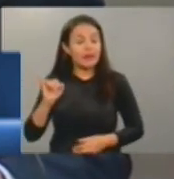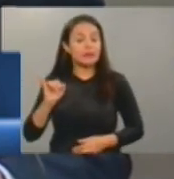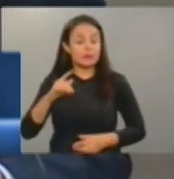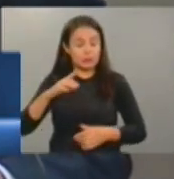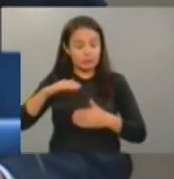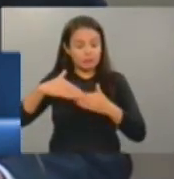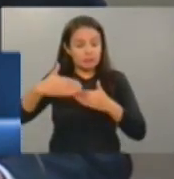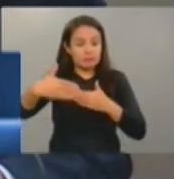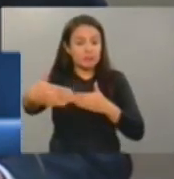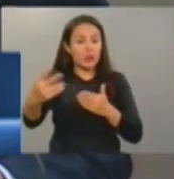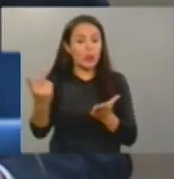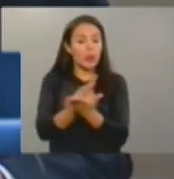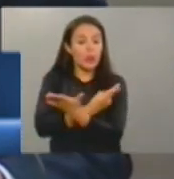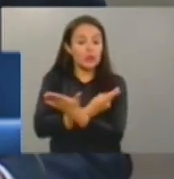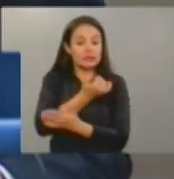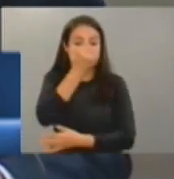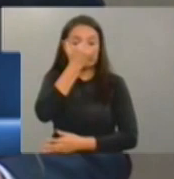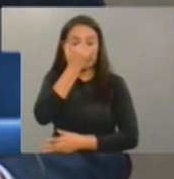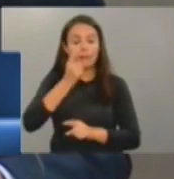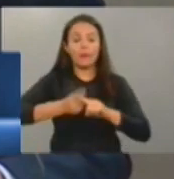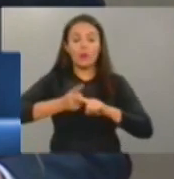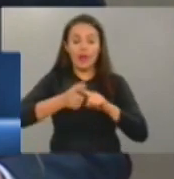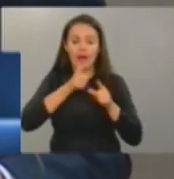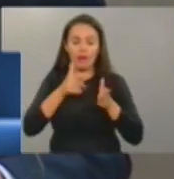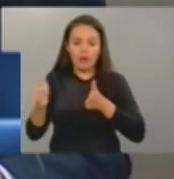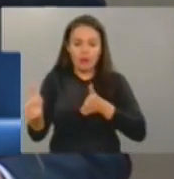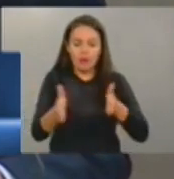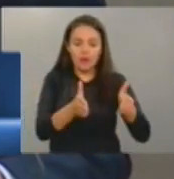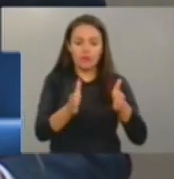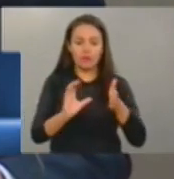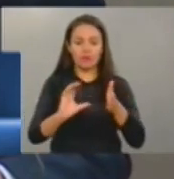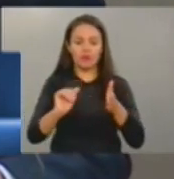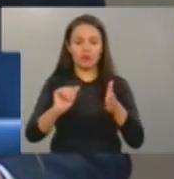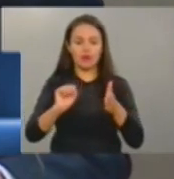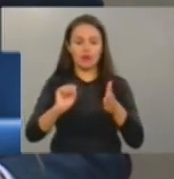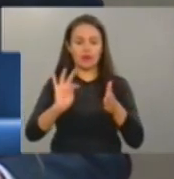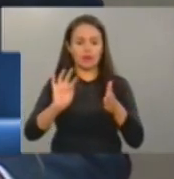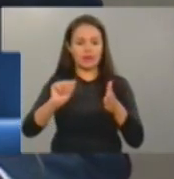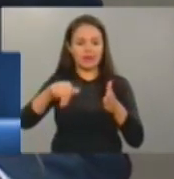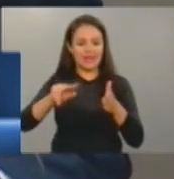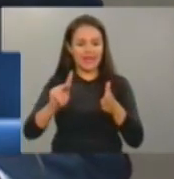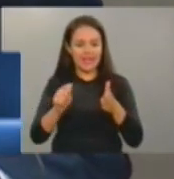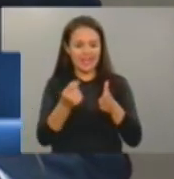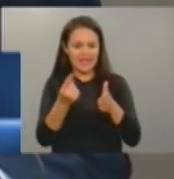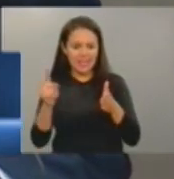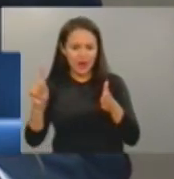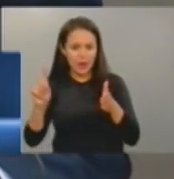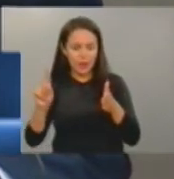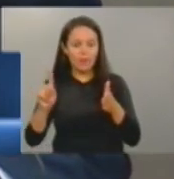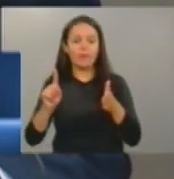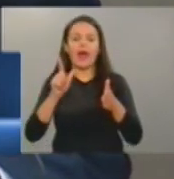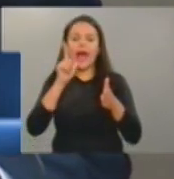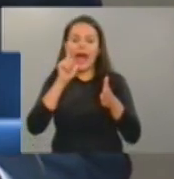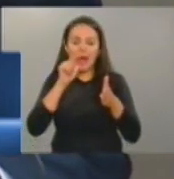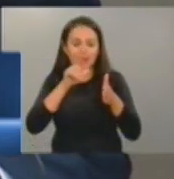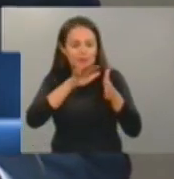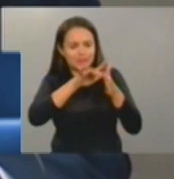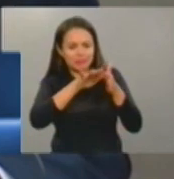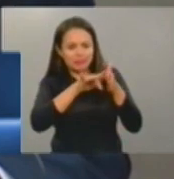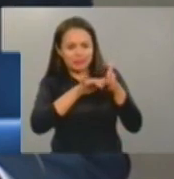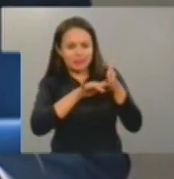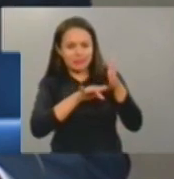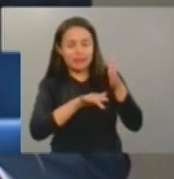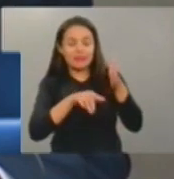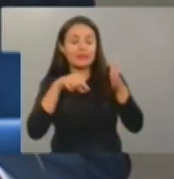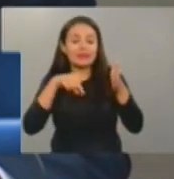Tendo em vista, hoje, Fortaleza não teve ainda nenhum problema que nós temos que